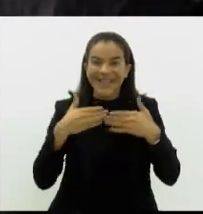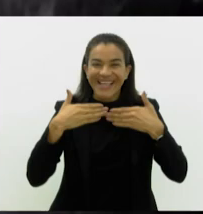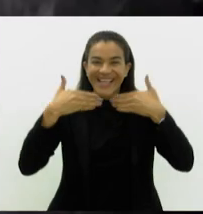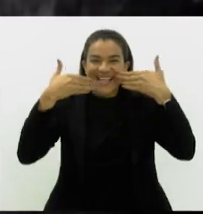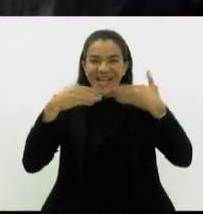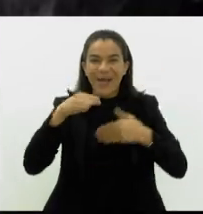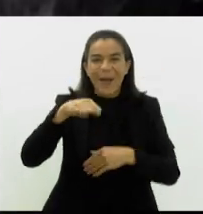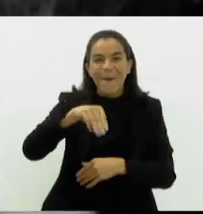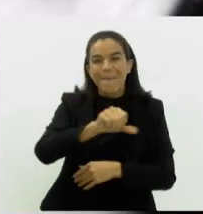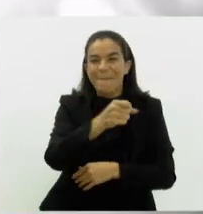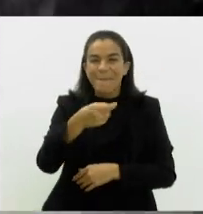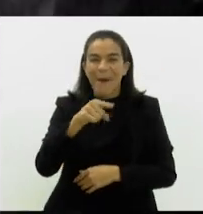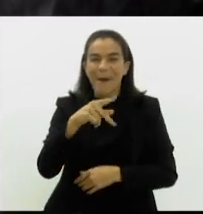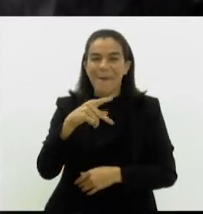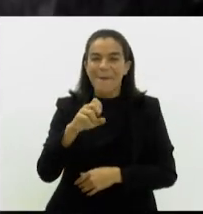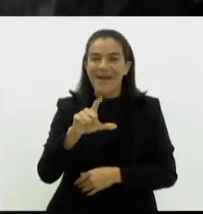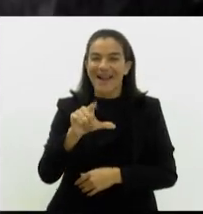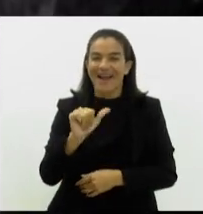pelada.